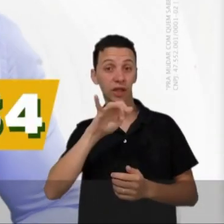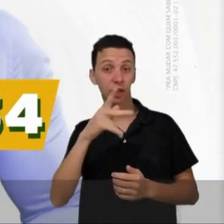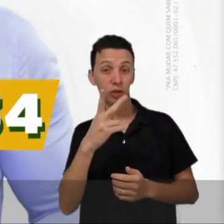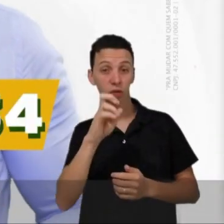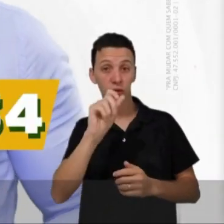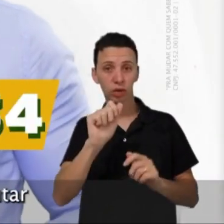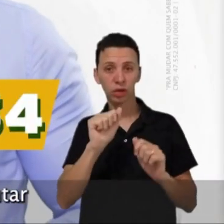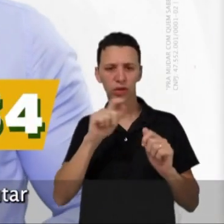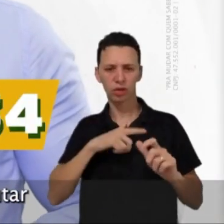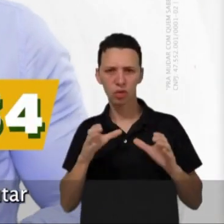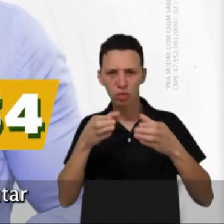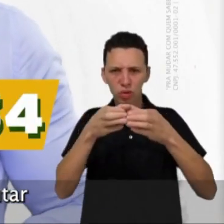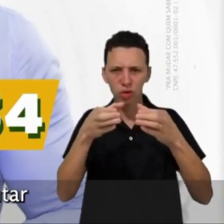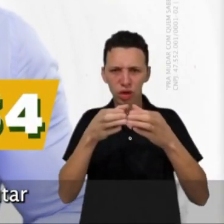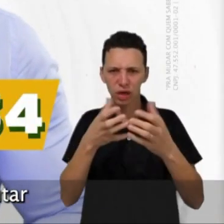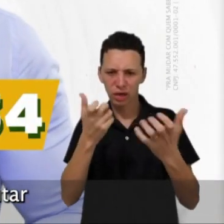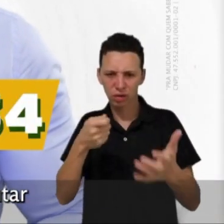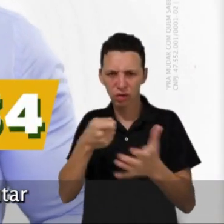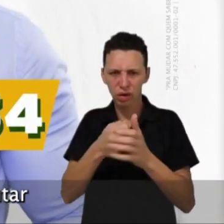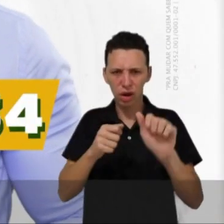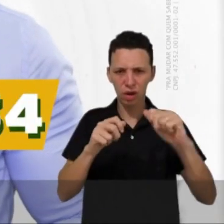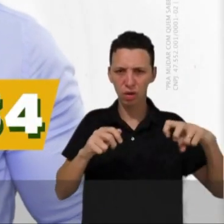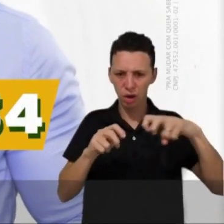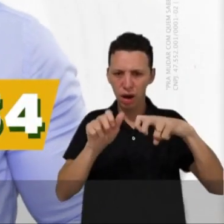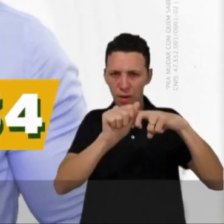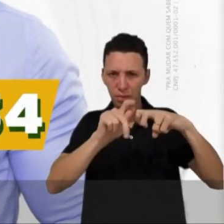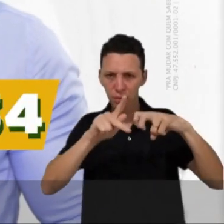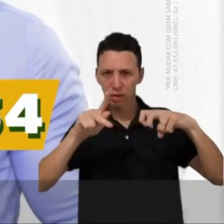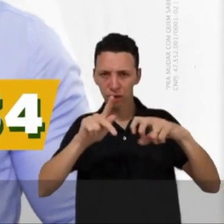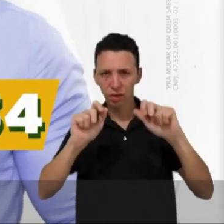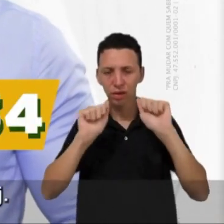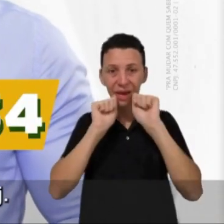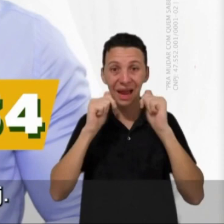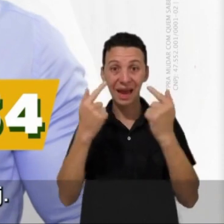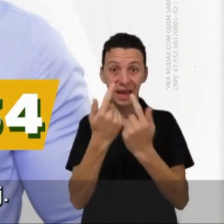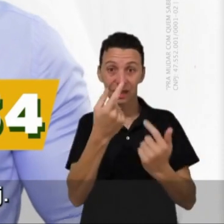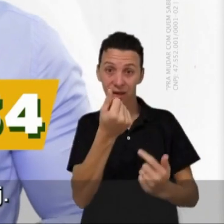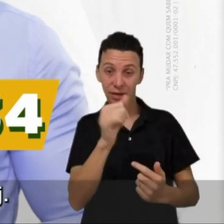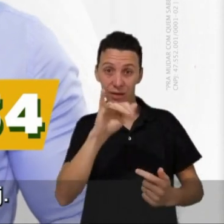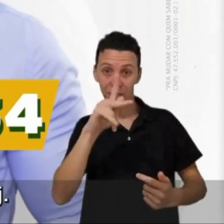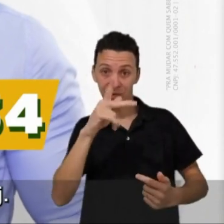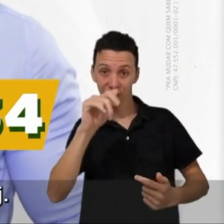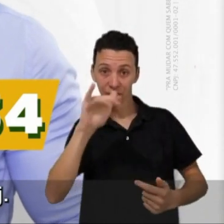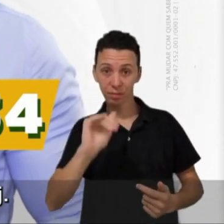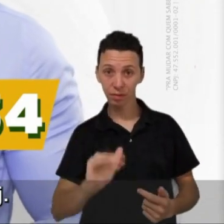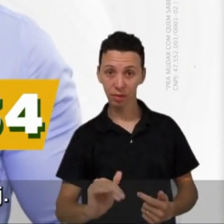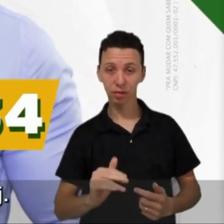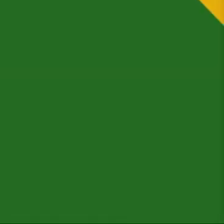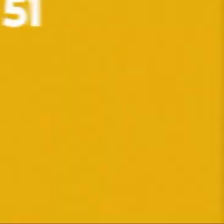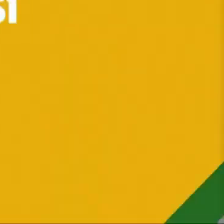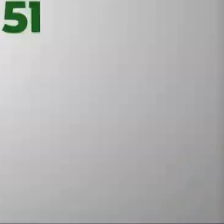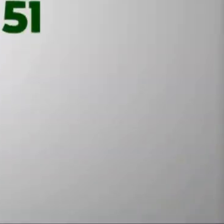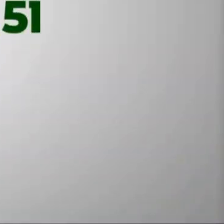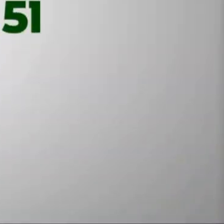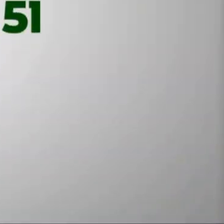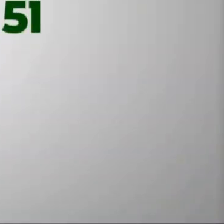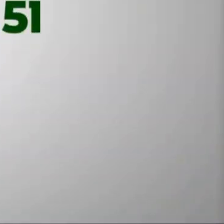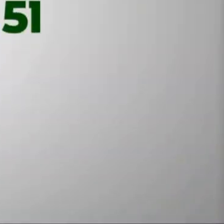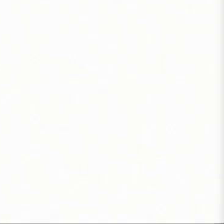Eu sou Wagner Guinho, sou a voz da comunidade. Quero representar os motoristas de aplicativo e lutar pelas isenções de IPVA na Légia.